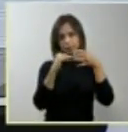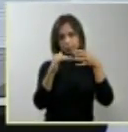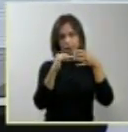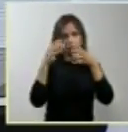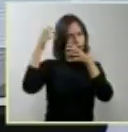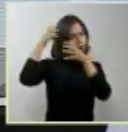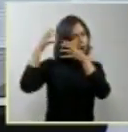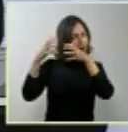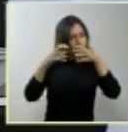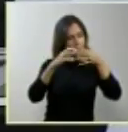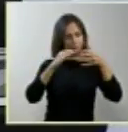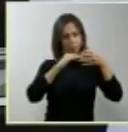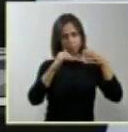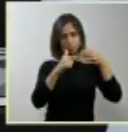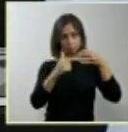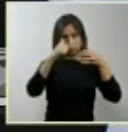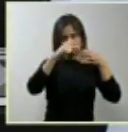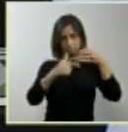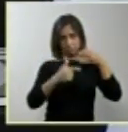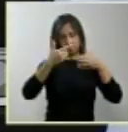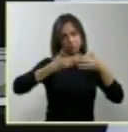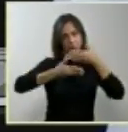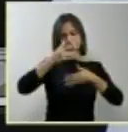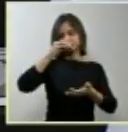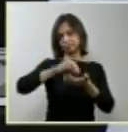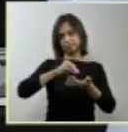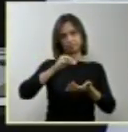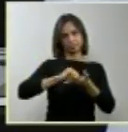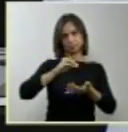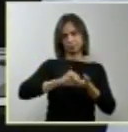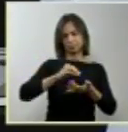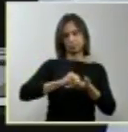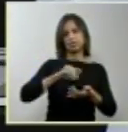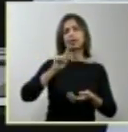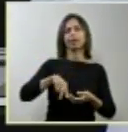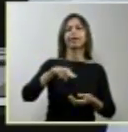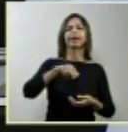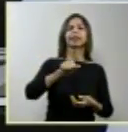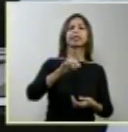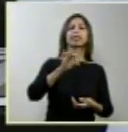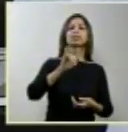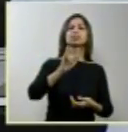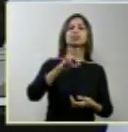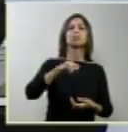O feto anencefalo é um natimorto cerebral. vital.